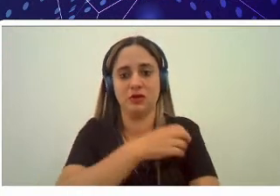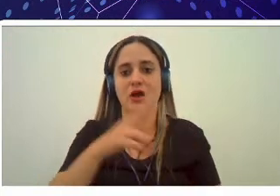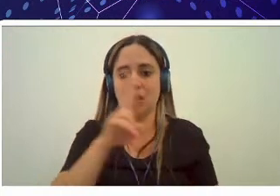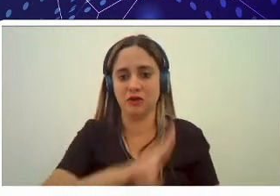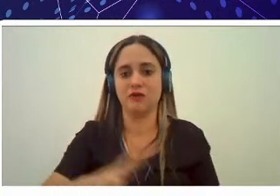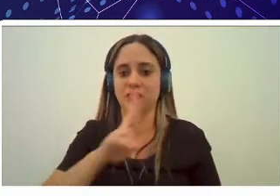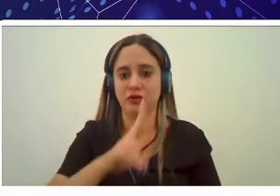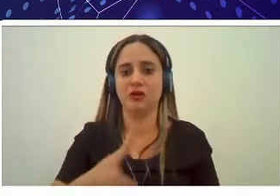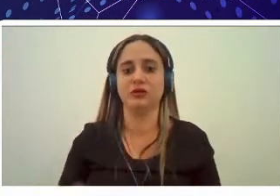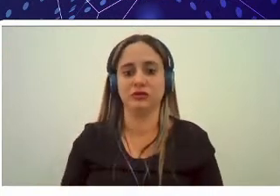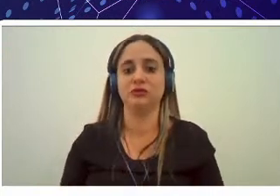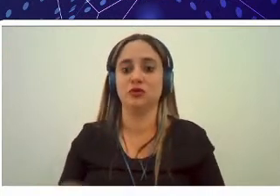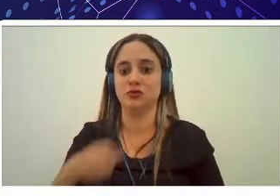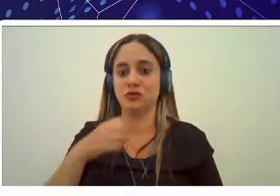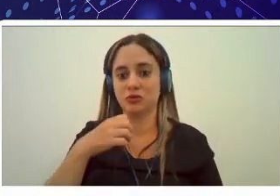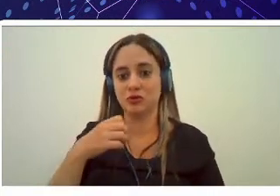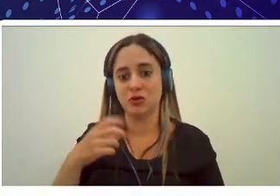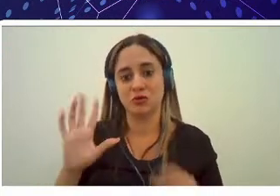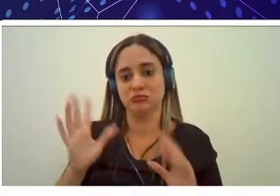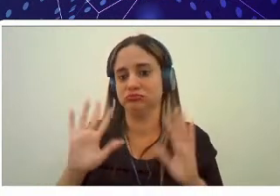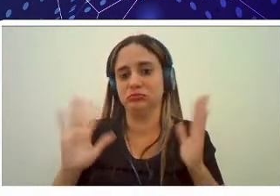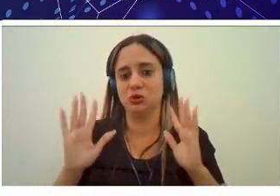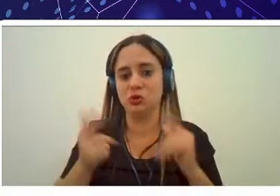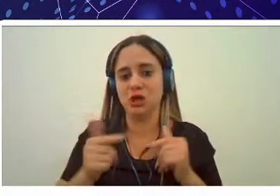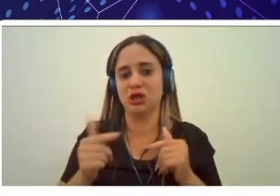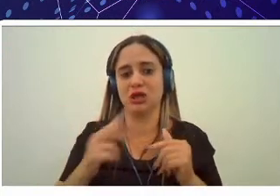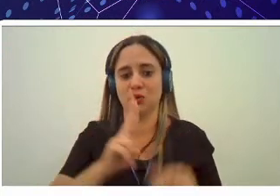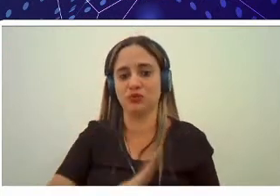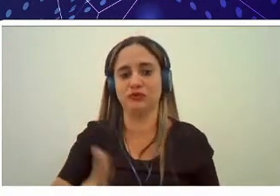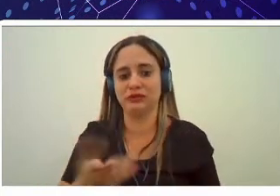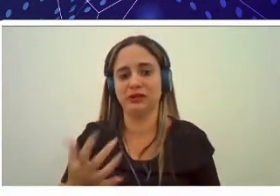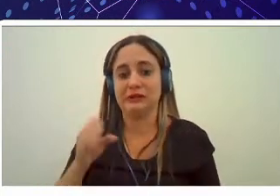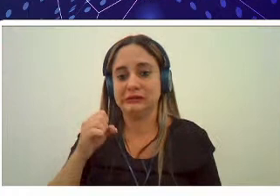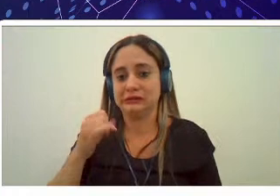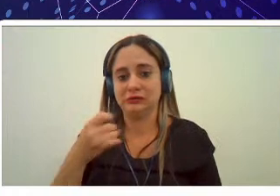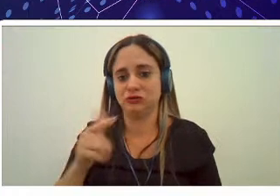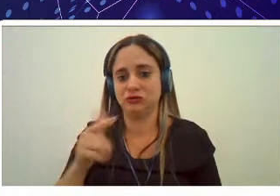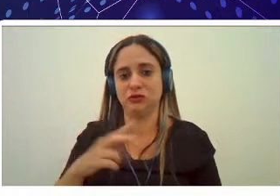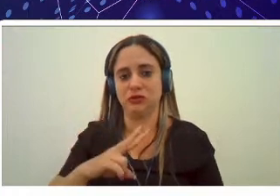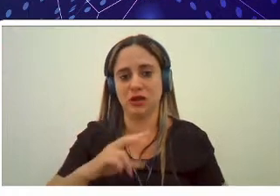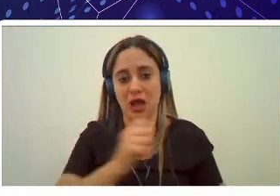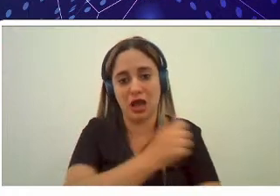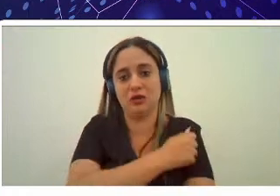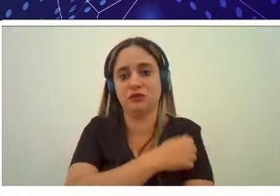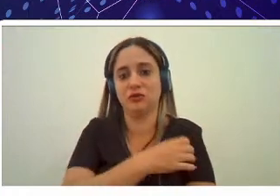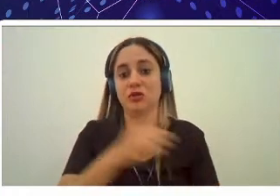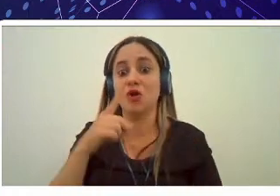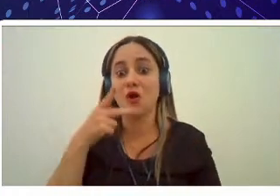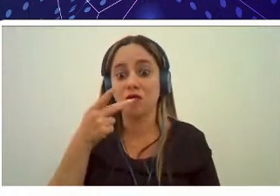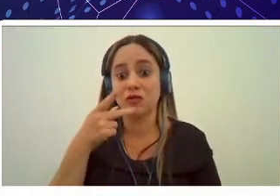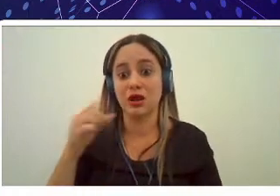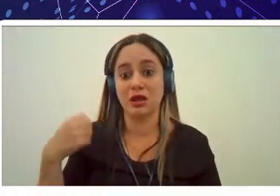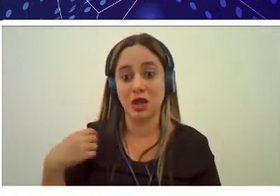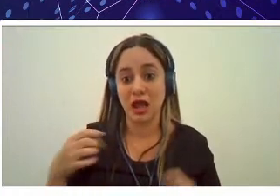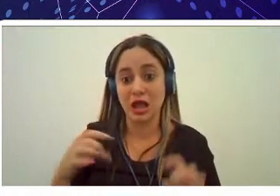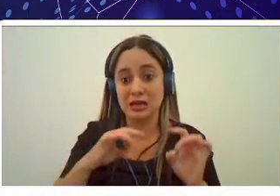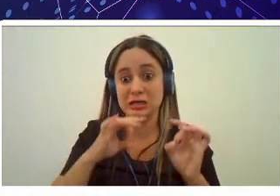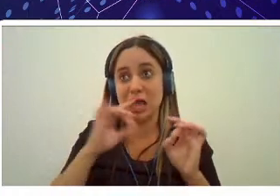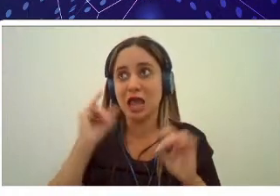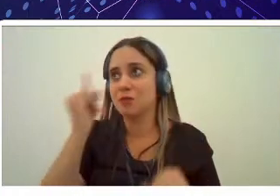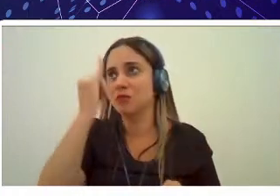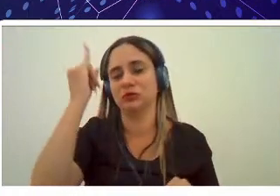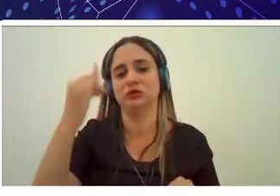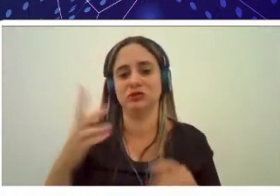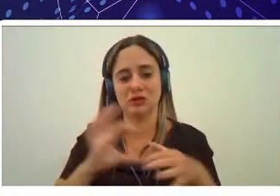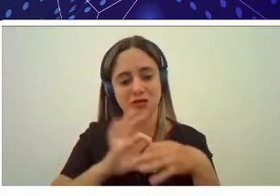funciona sem alunos dificilmente ela funcionaria e eu sempre considero de extremo valor essa parceria existente